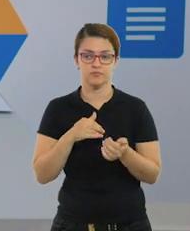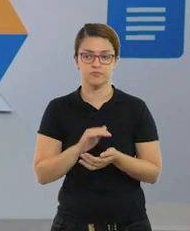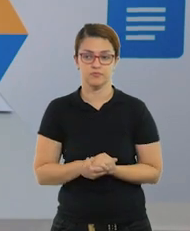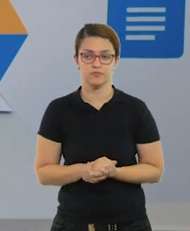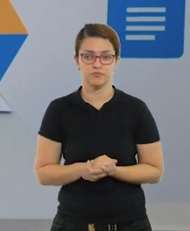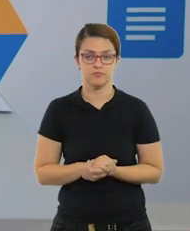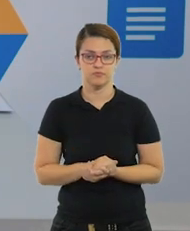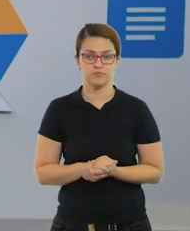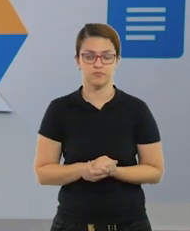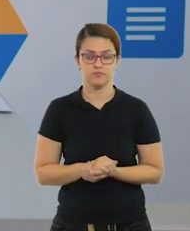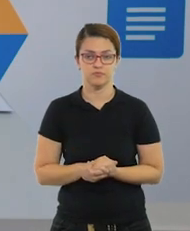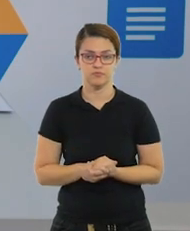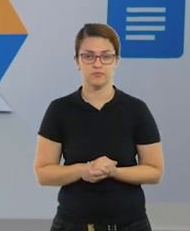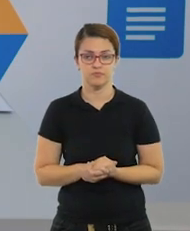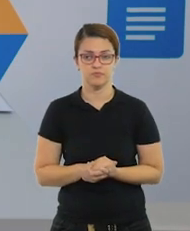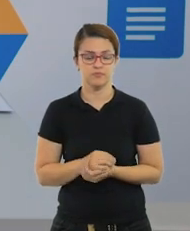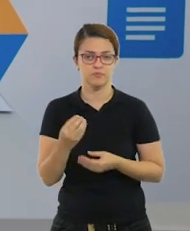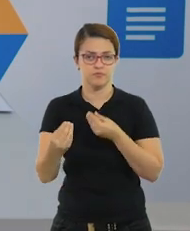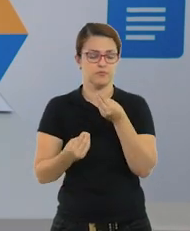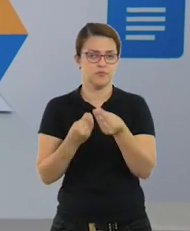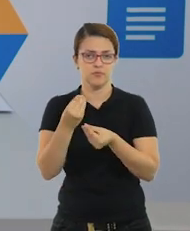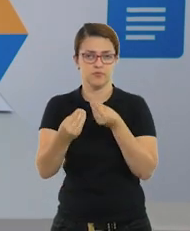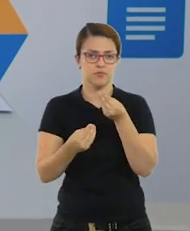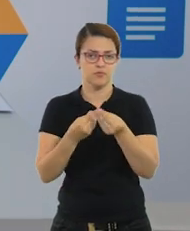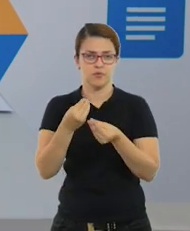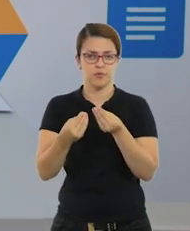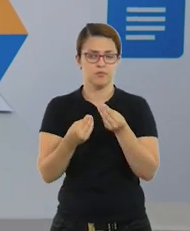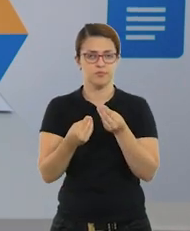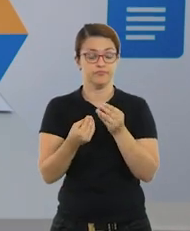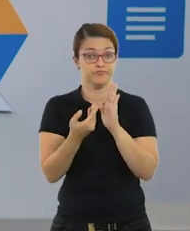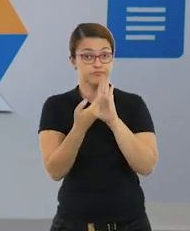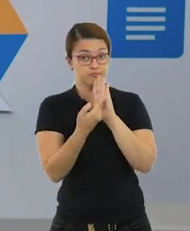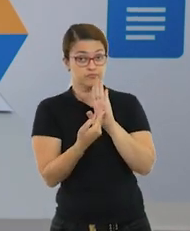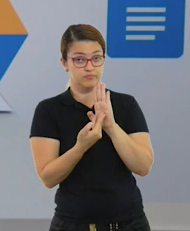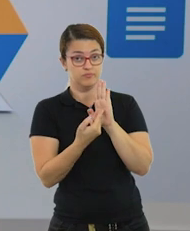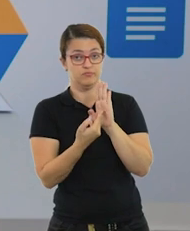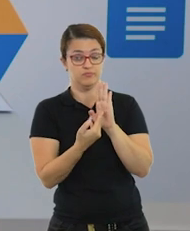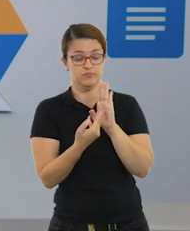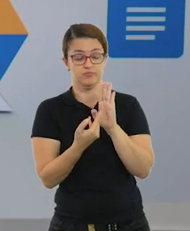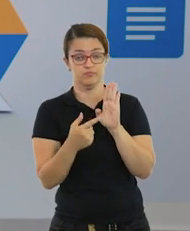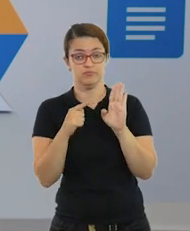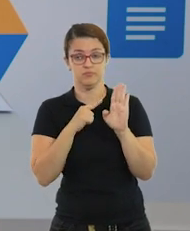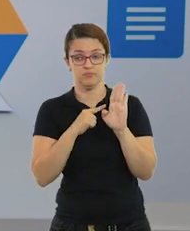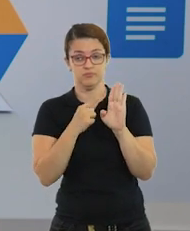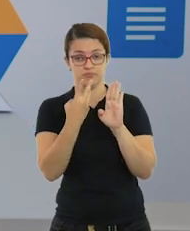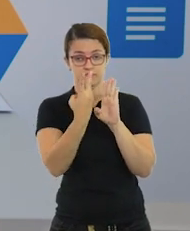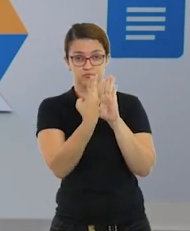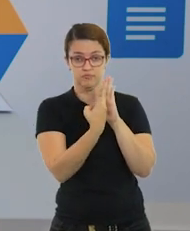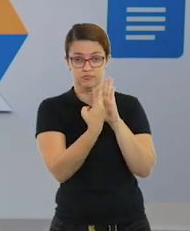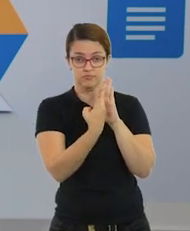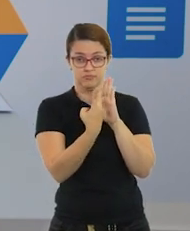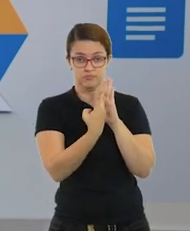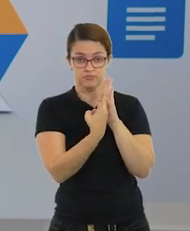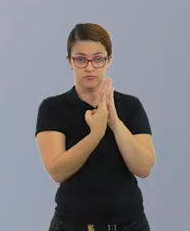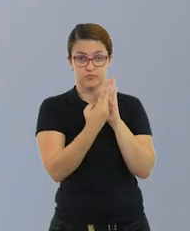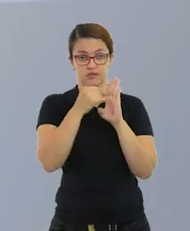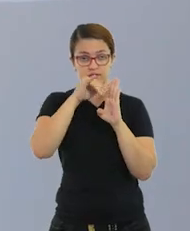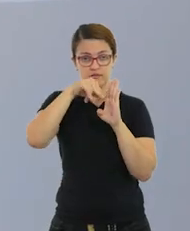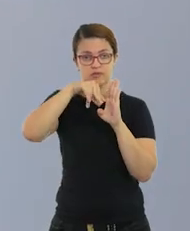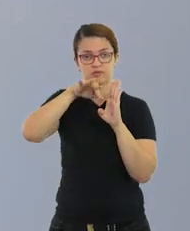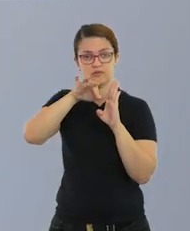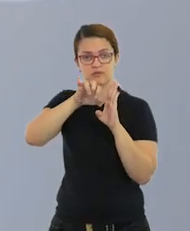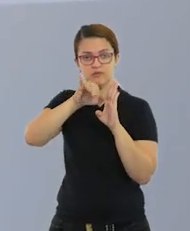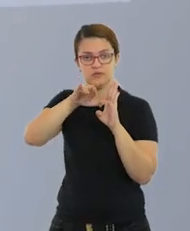pouquinho a leitura. Como que nós vamos fazer a leitura desse número? Então nós vamos ter 3